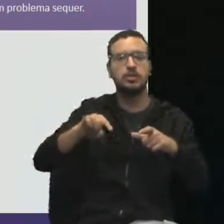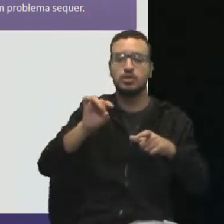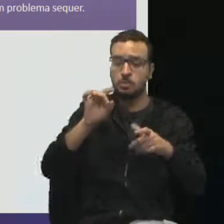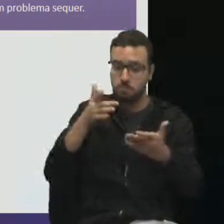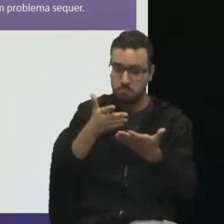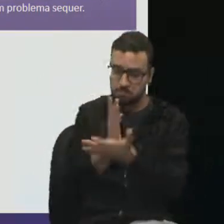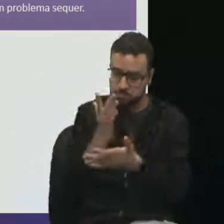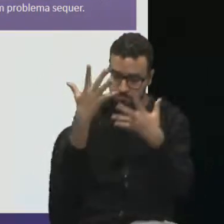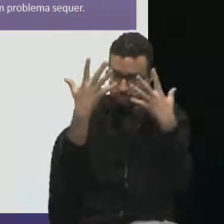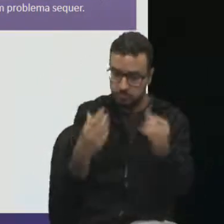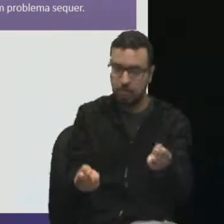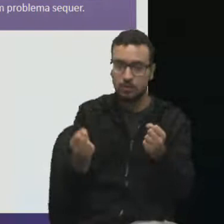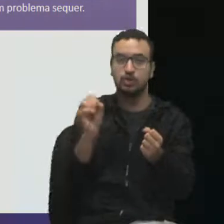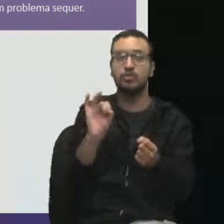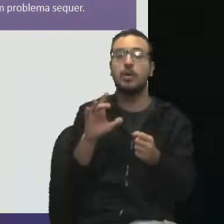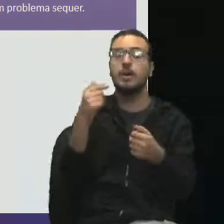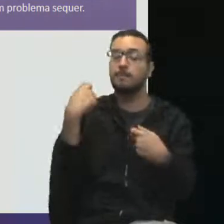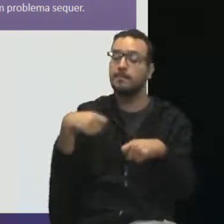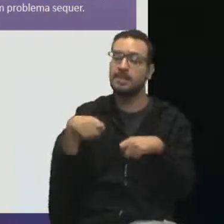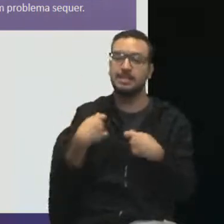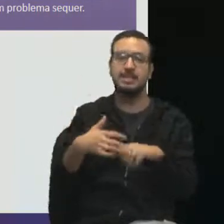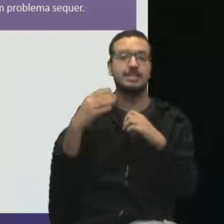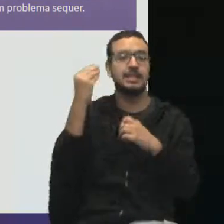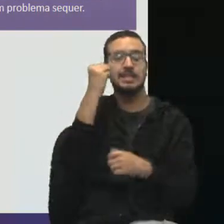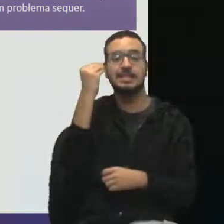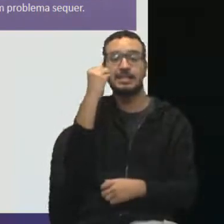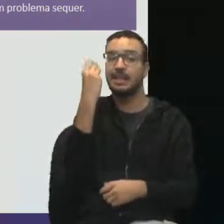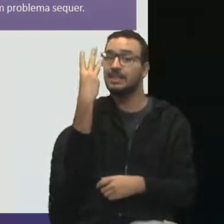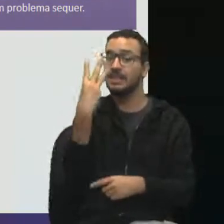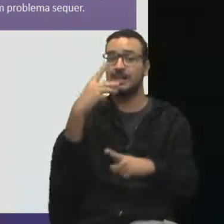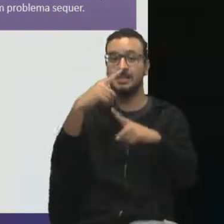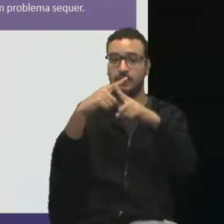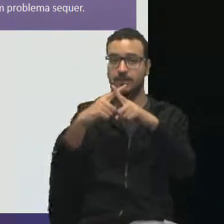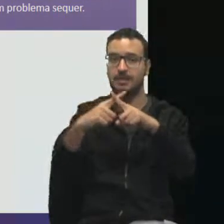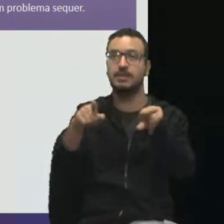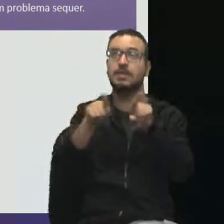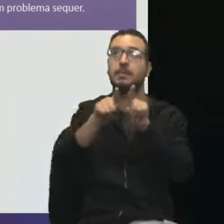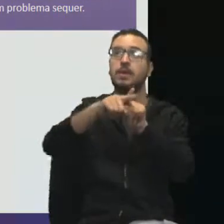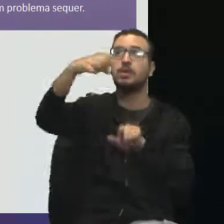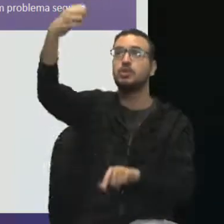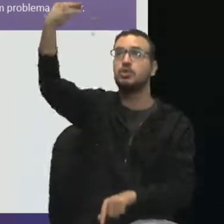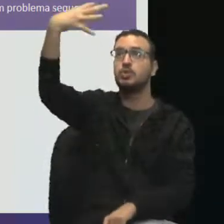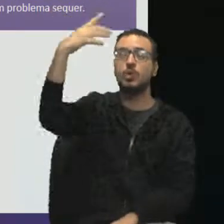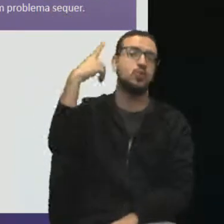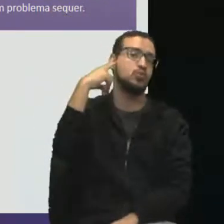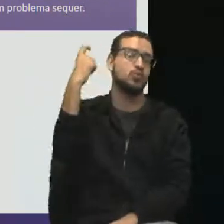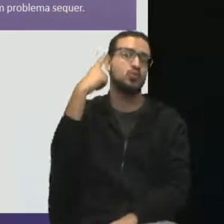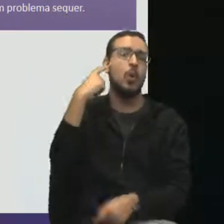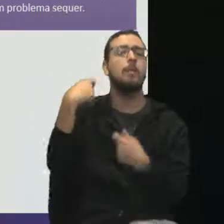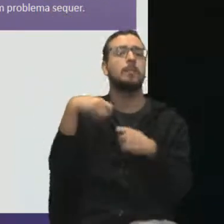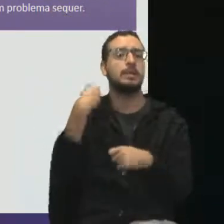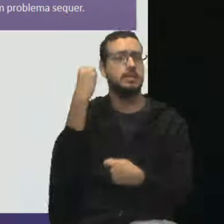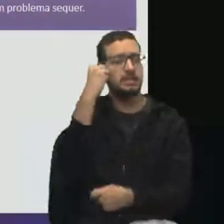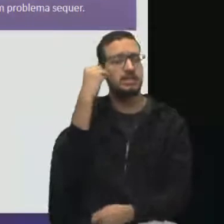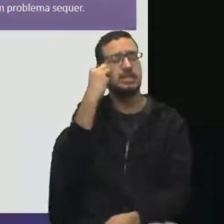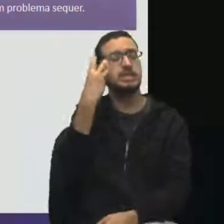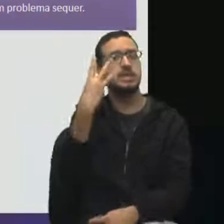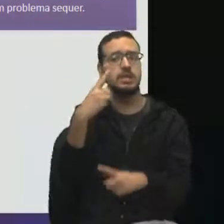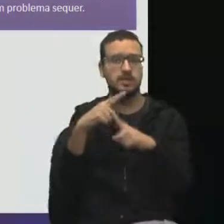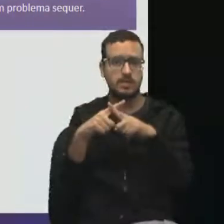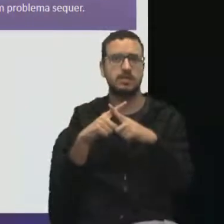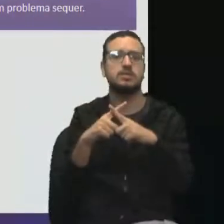equipamentos forem testados três vezes e a iluminação e o som também vão ser testados três vezes.